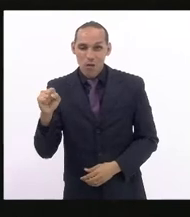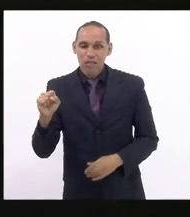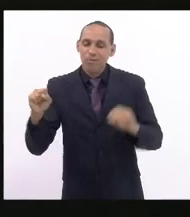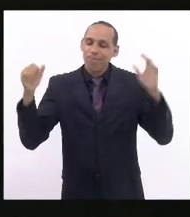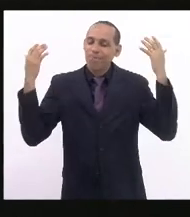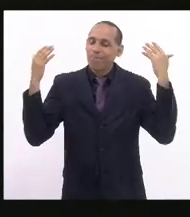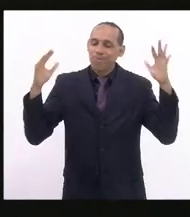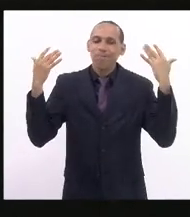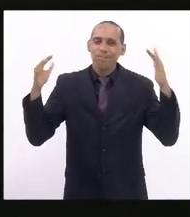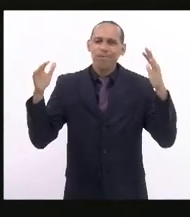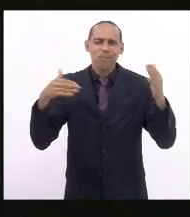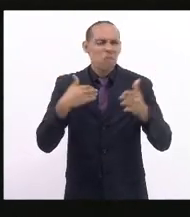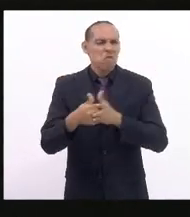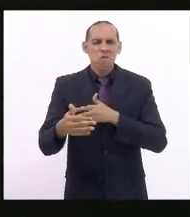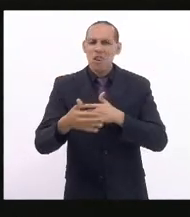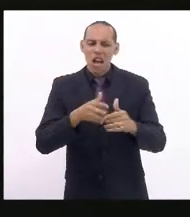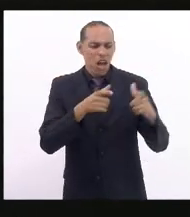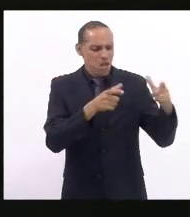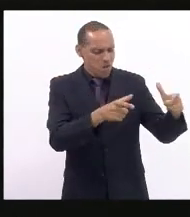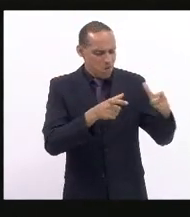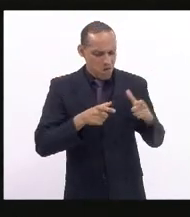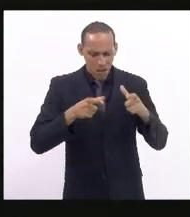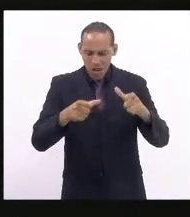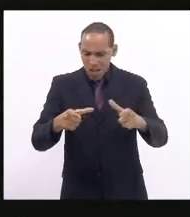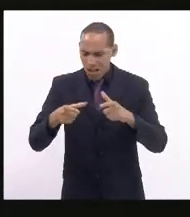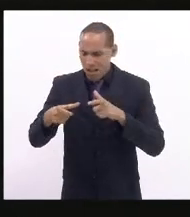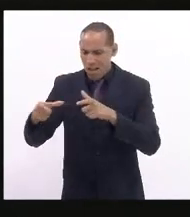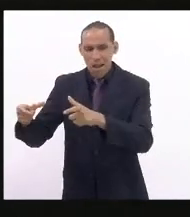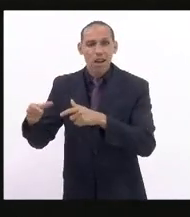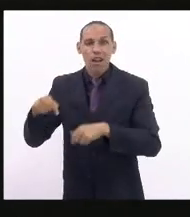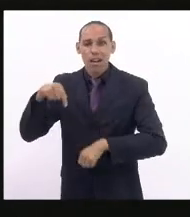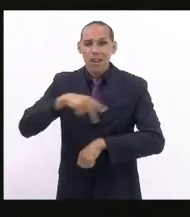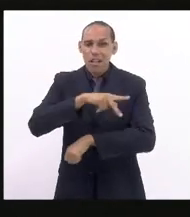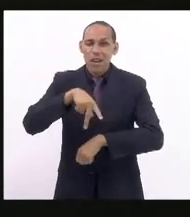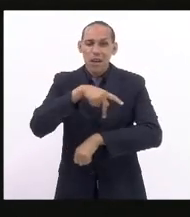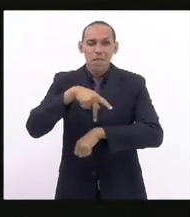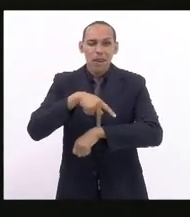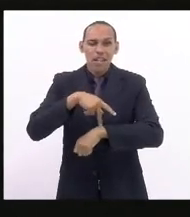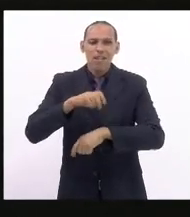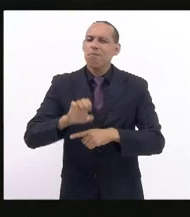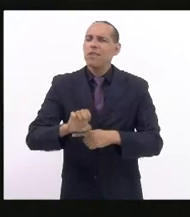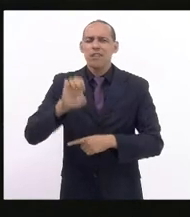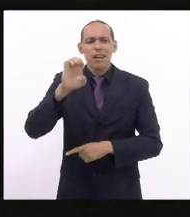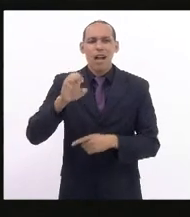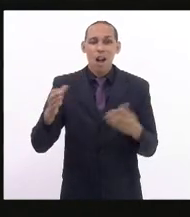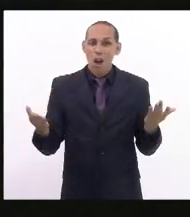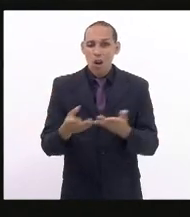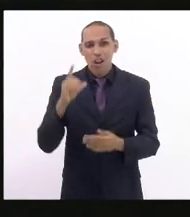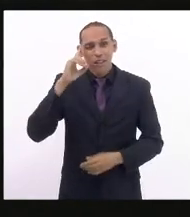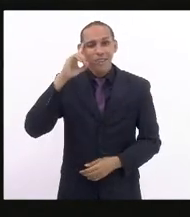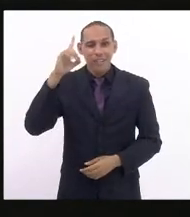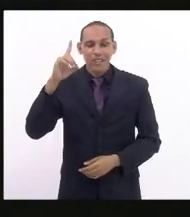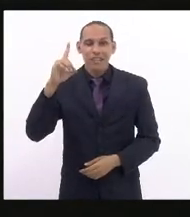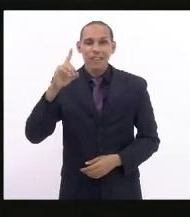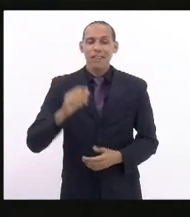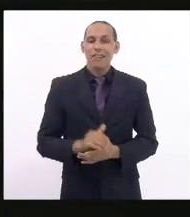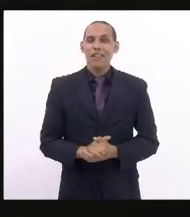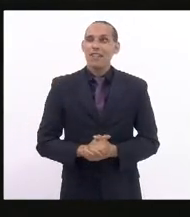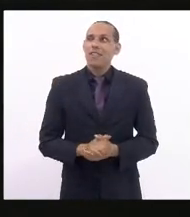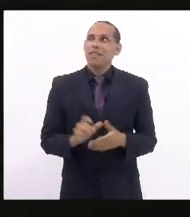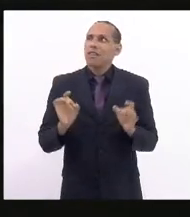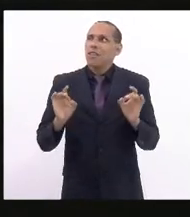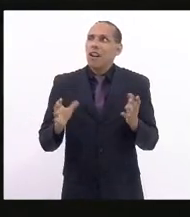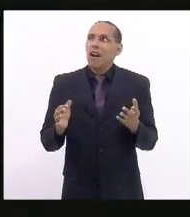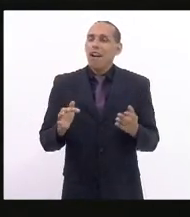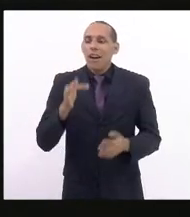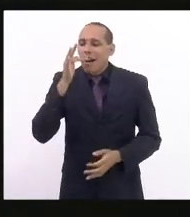em qualquer lugar desse canto, no canto desse país ou desse Estado, o dia de hoje não seja apenas um dia de